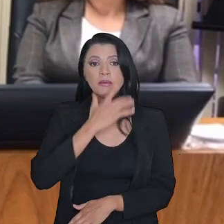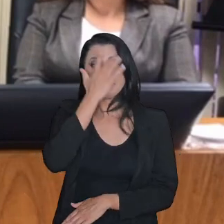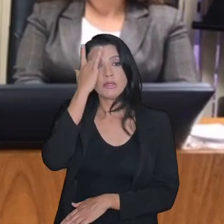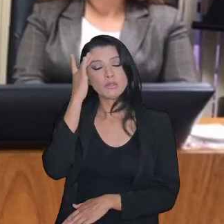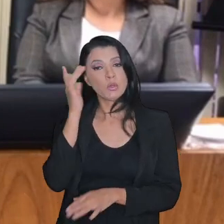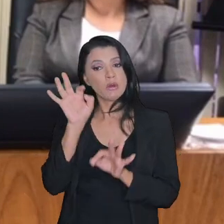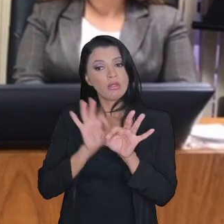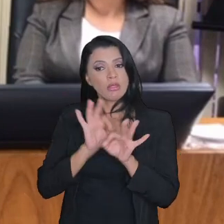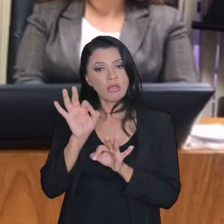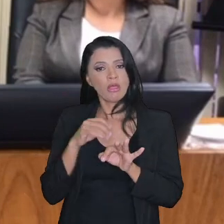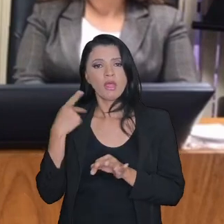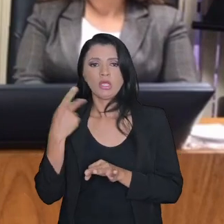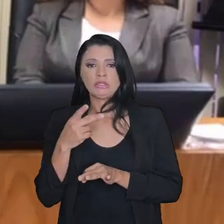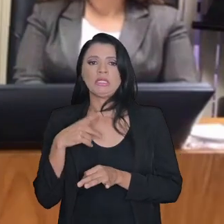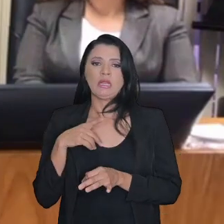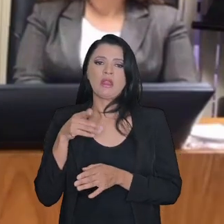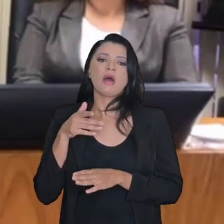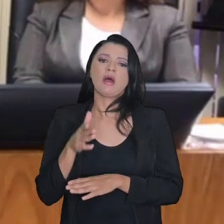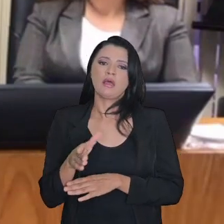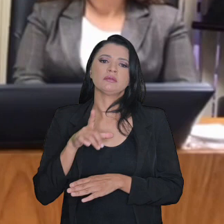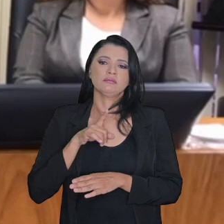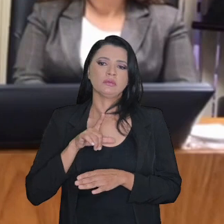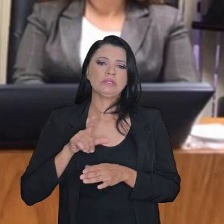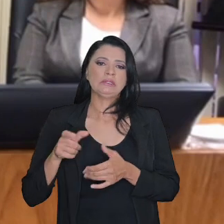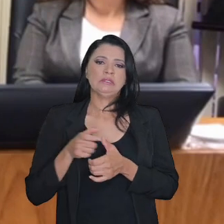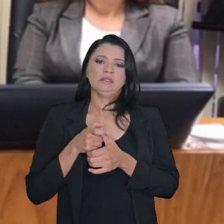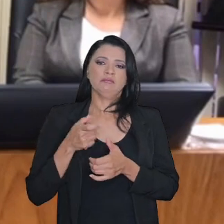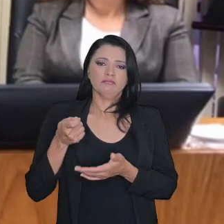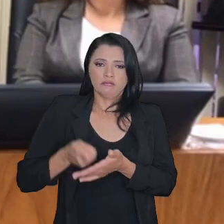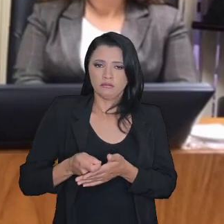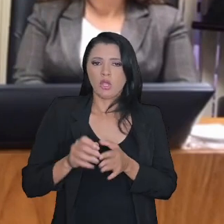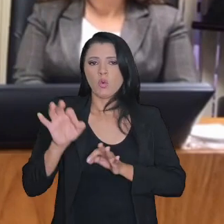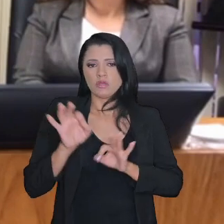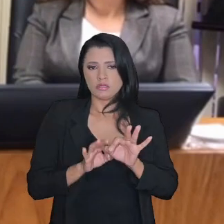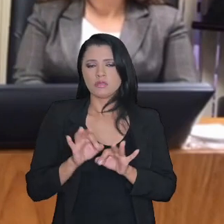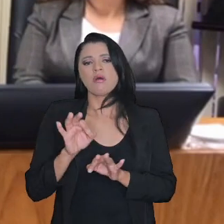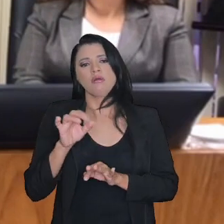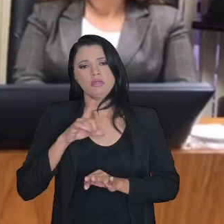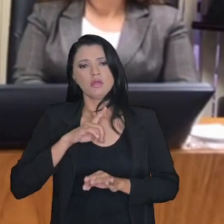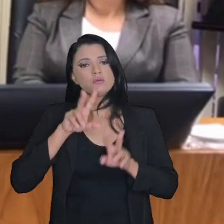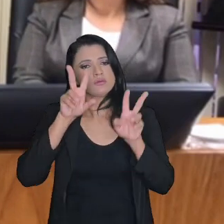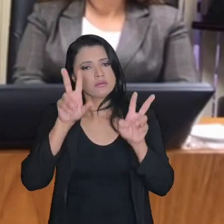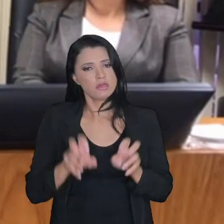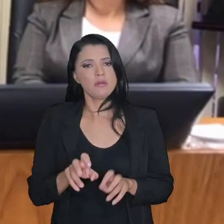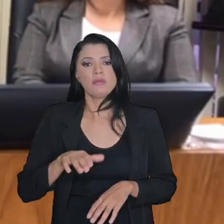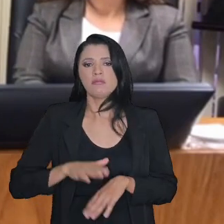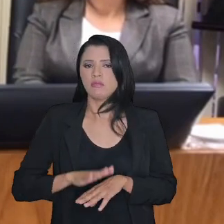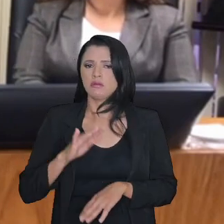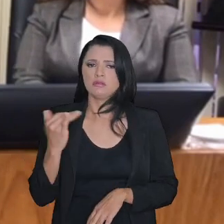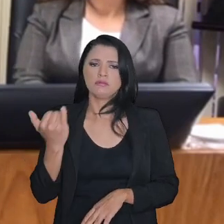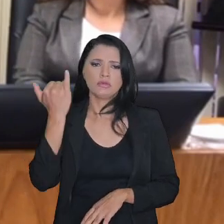Então, eu acho que o tema ganha mais importância ainda. Então, falando